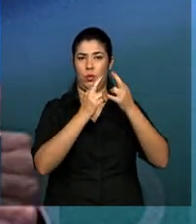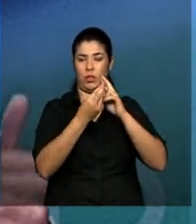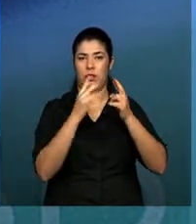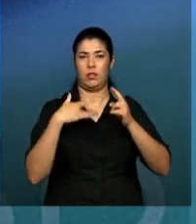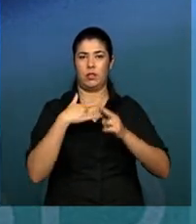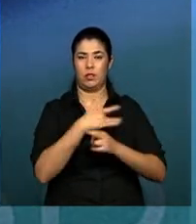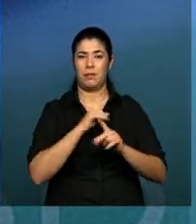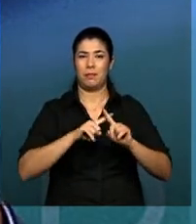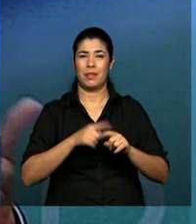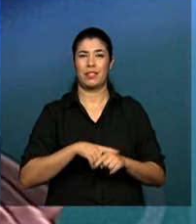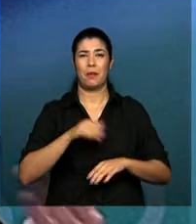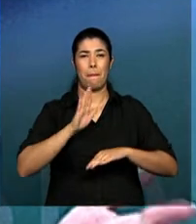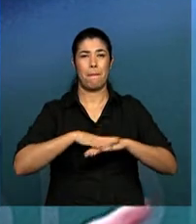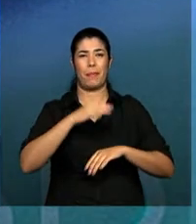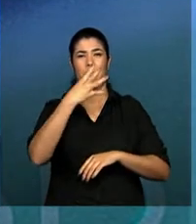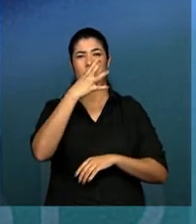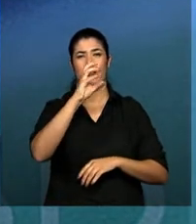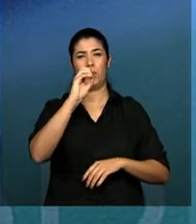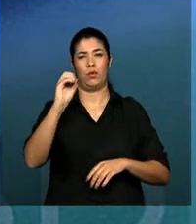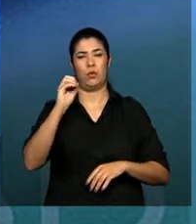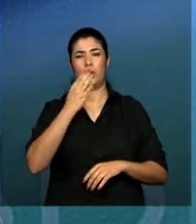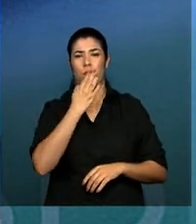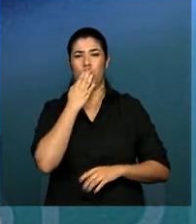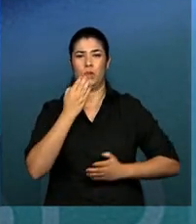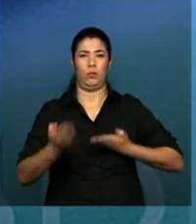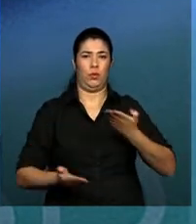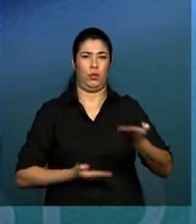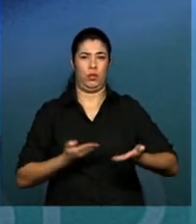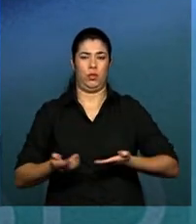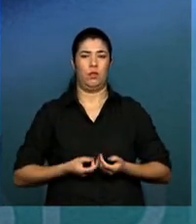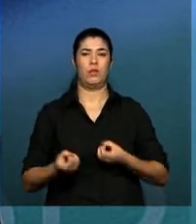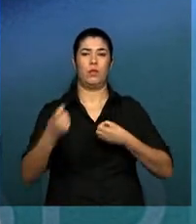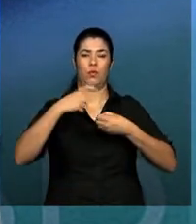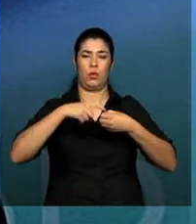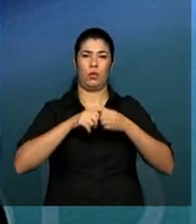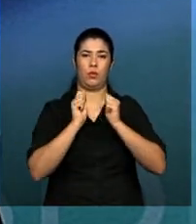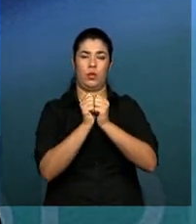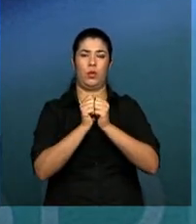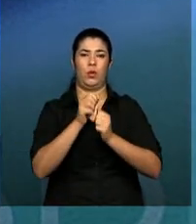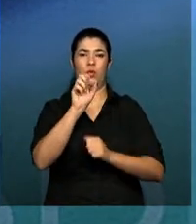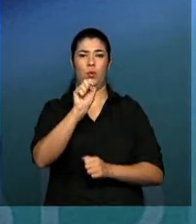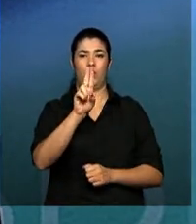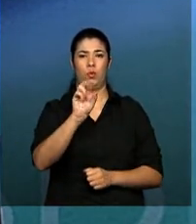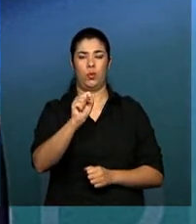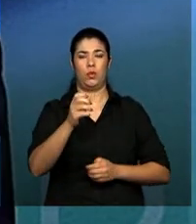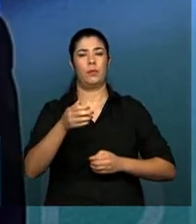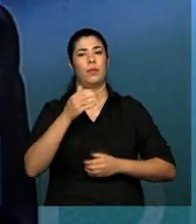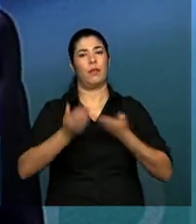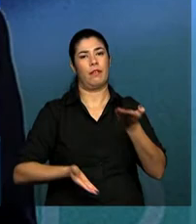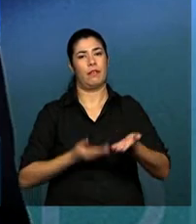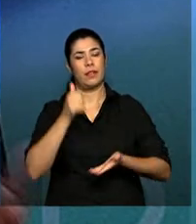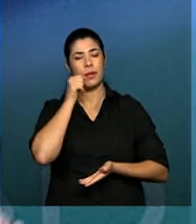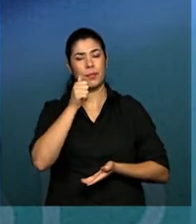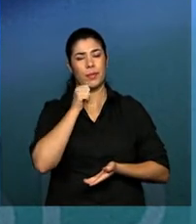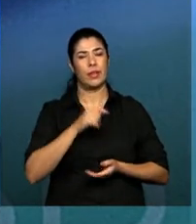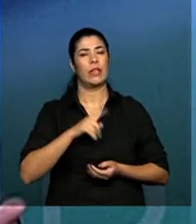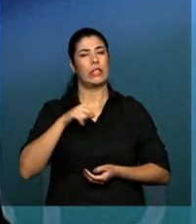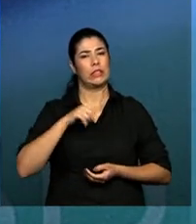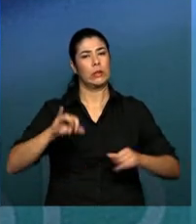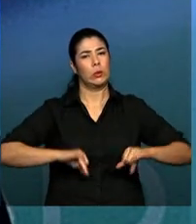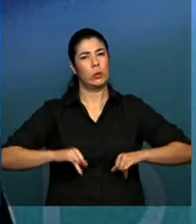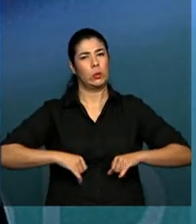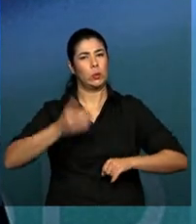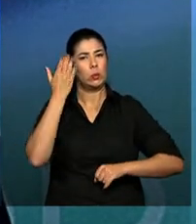Mas nós temos no Brasil mais de 400 serviços credenciados pelo SUS no atendimento a mulheres vítimas de violência, que poderão